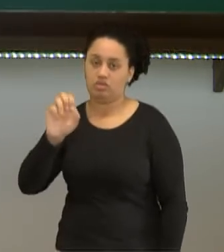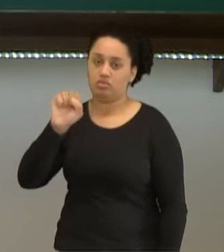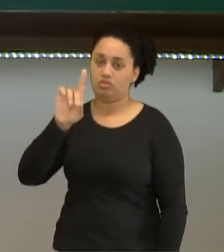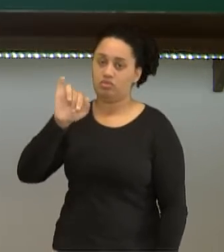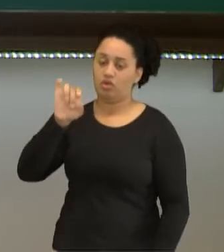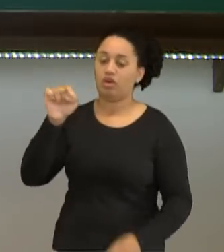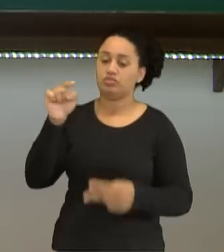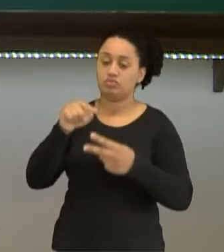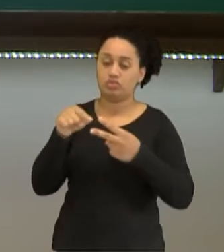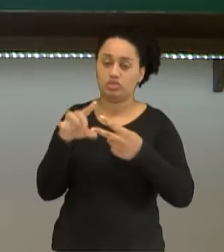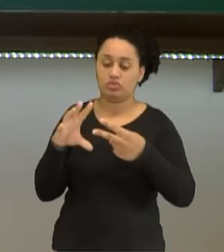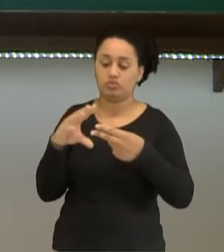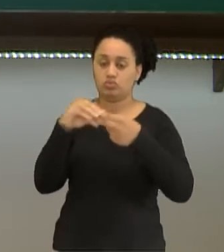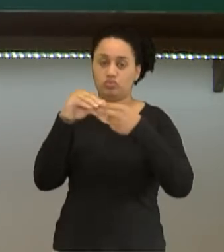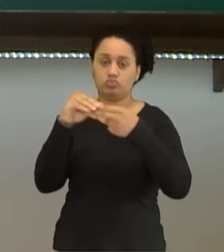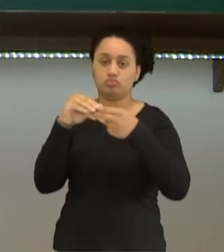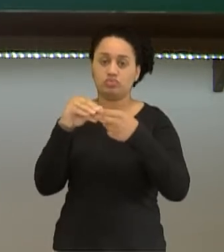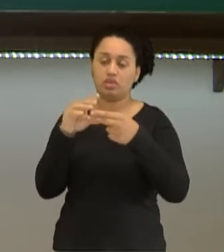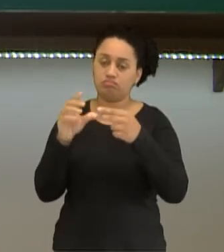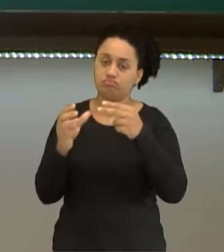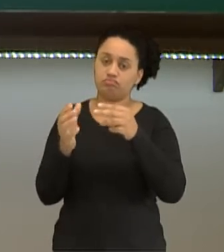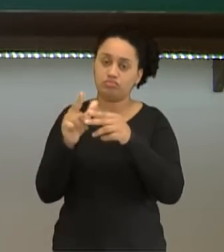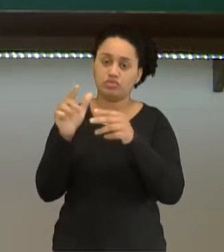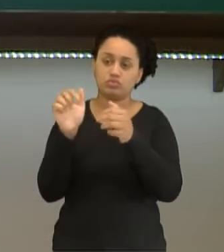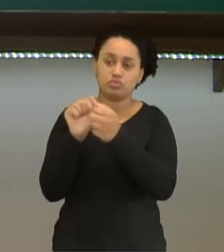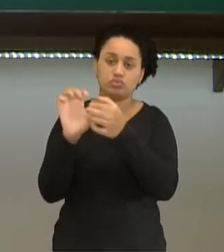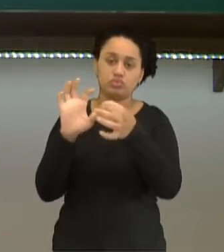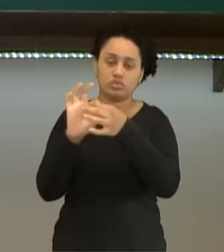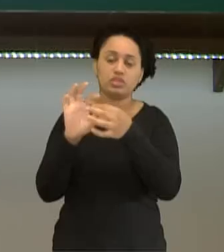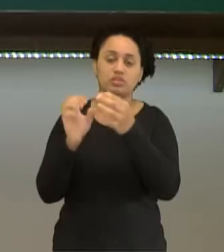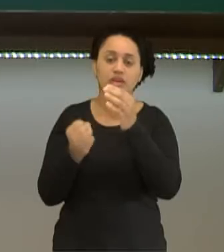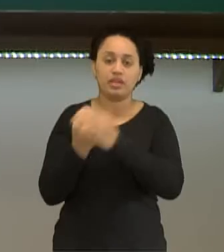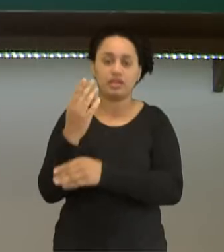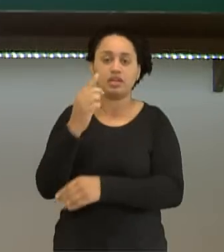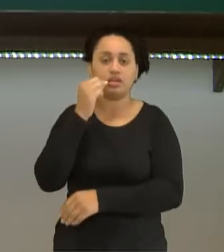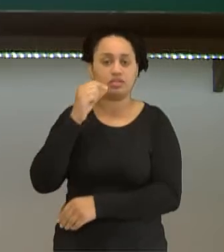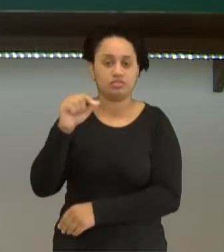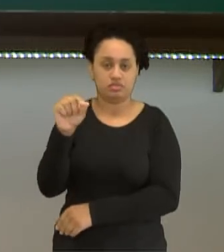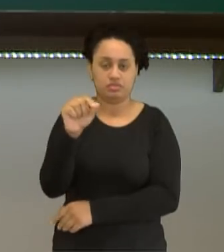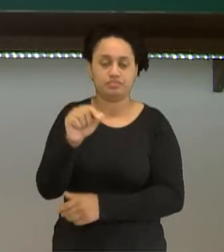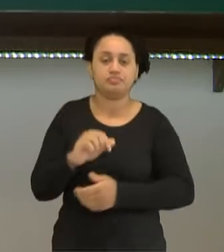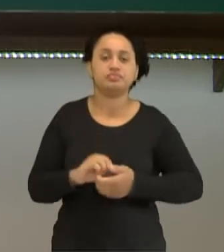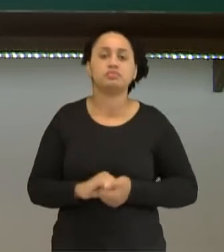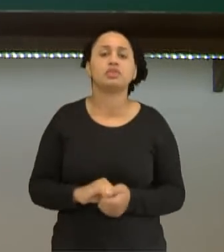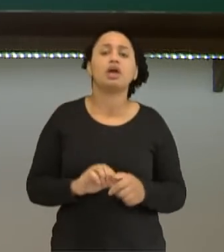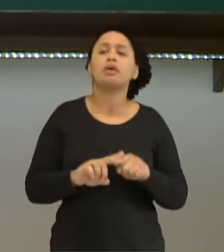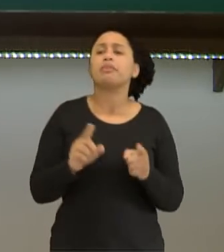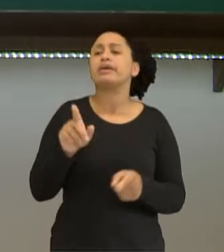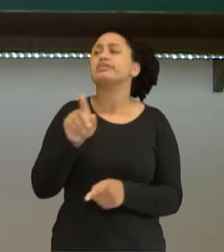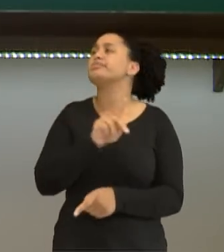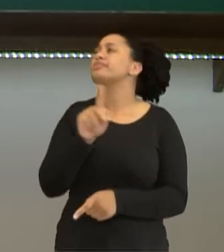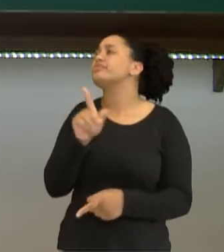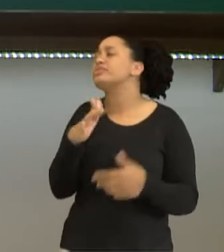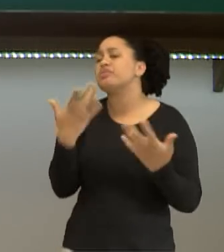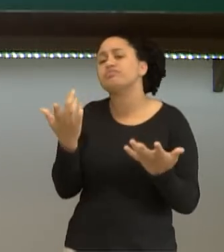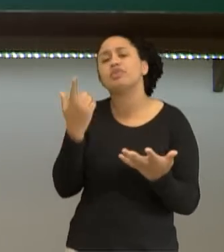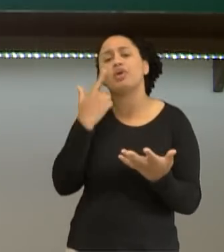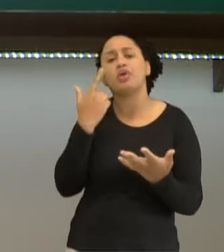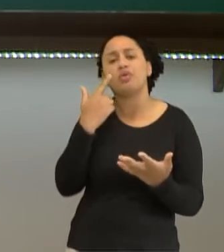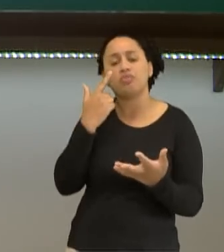se ligaram e formaram esse composto, o sal de cozinha. Ah, professor, mas eu vi lá no